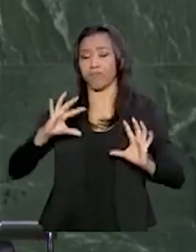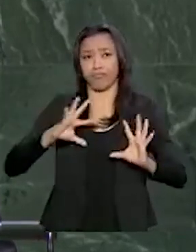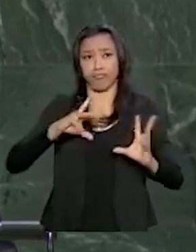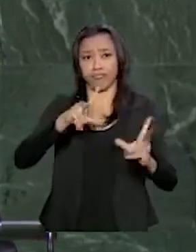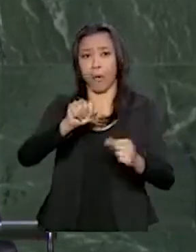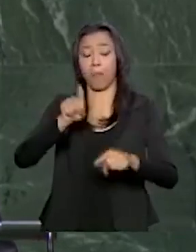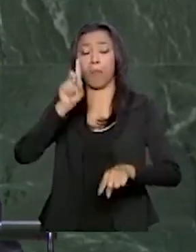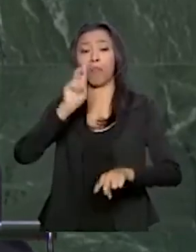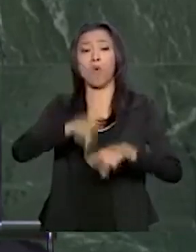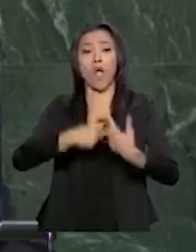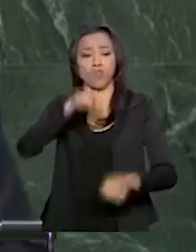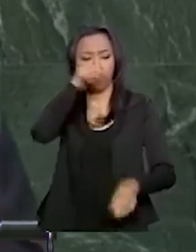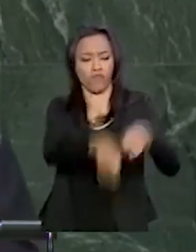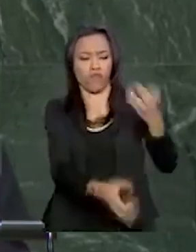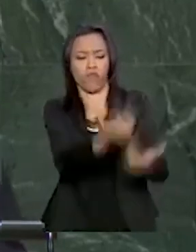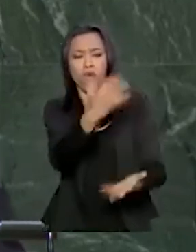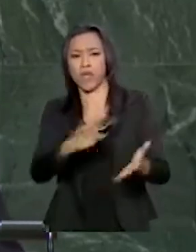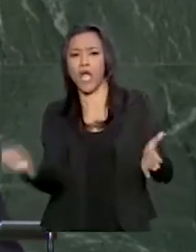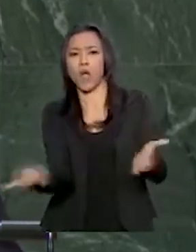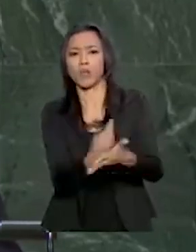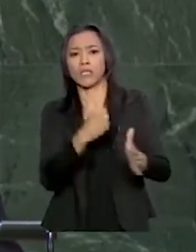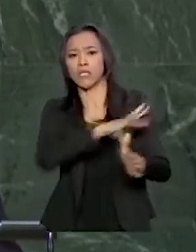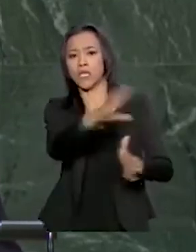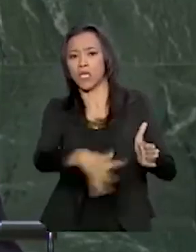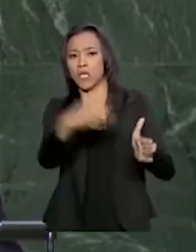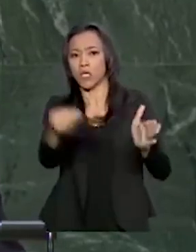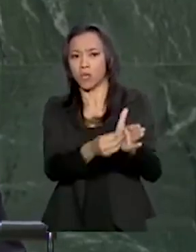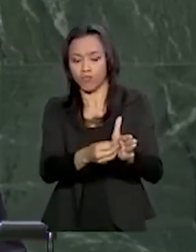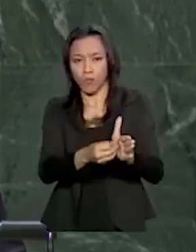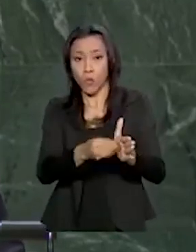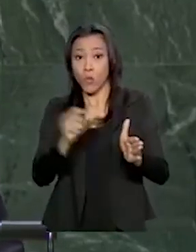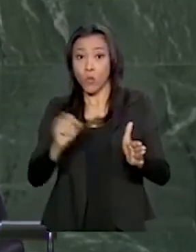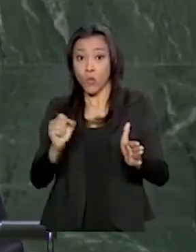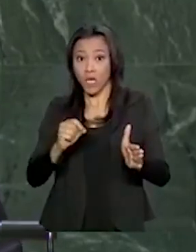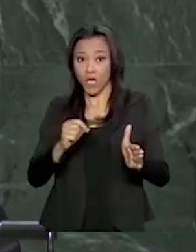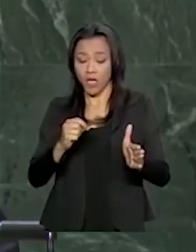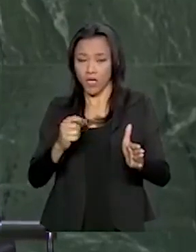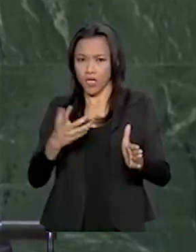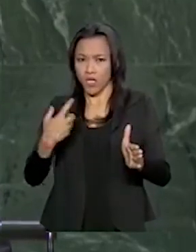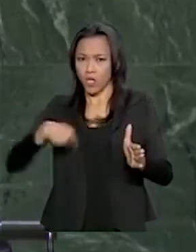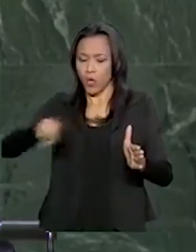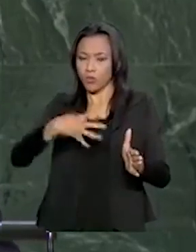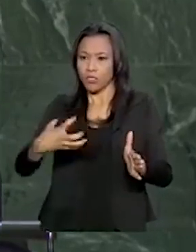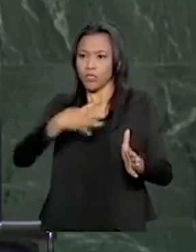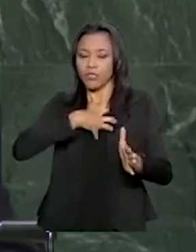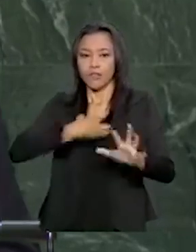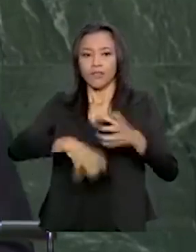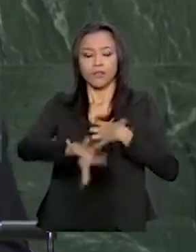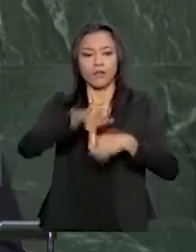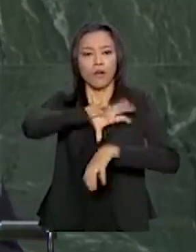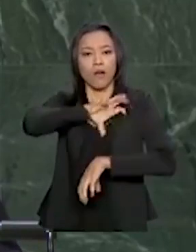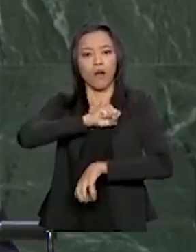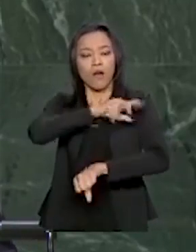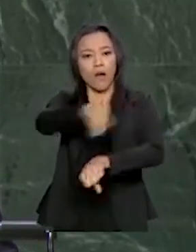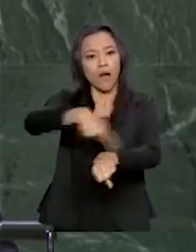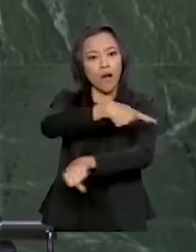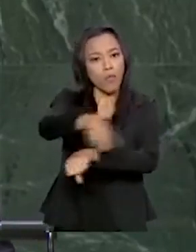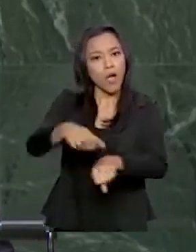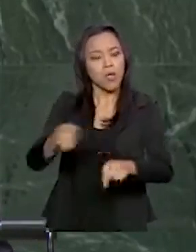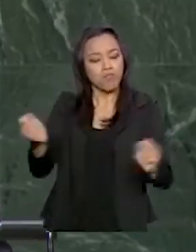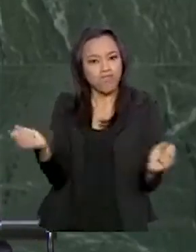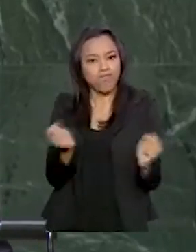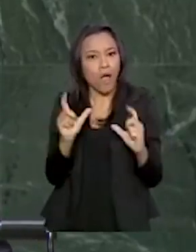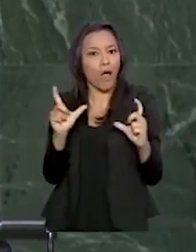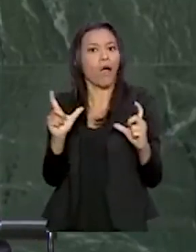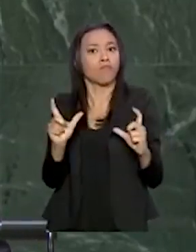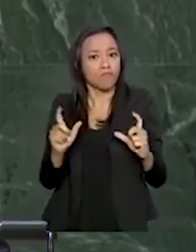focos de incêndio na Amazônia, despertaram nosso sentimento patriótico. É uma falácia